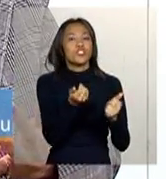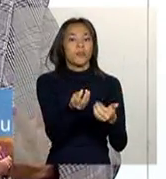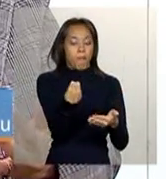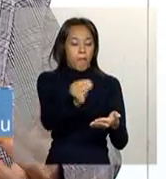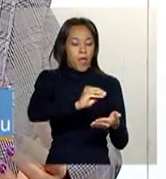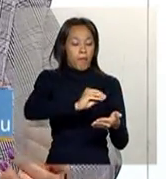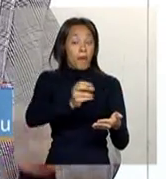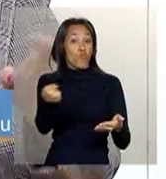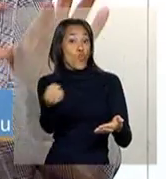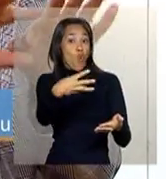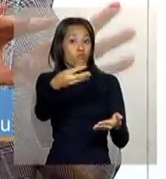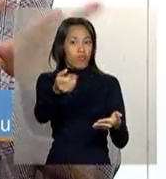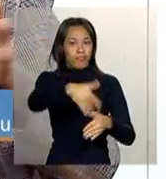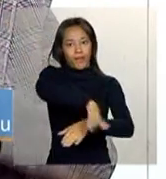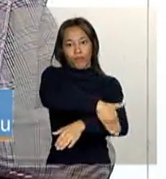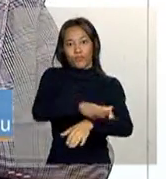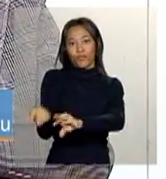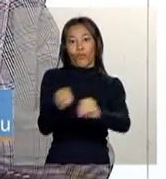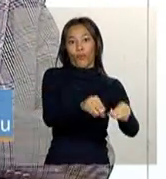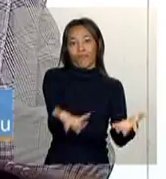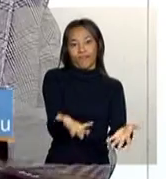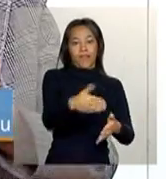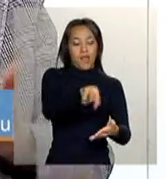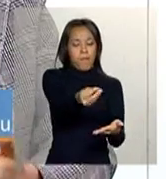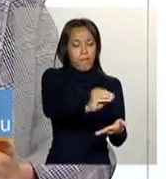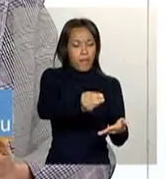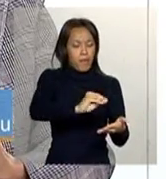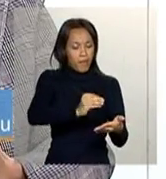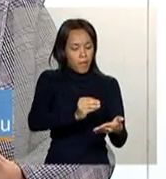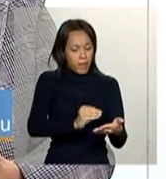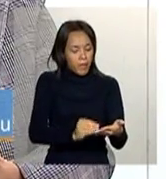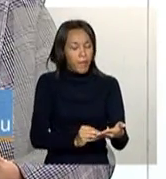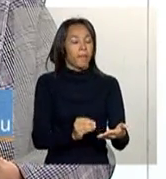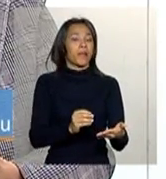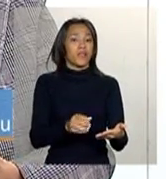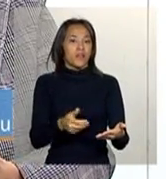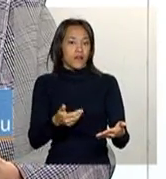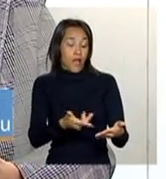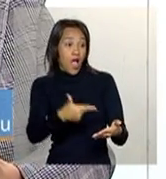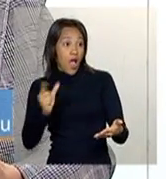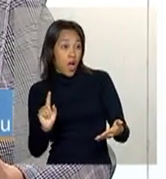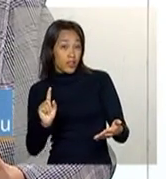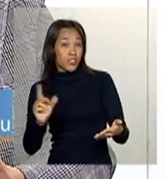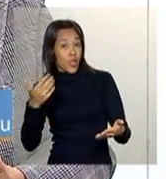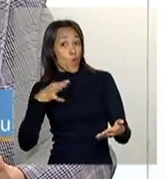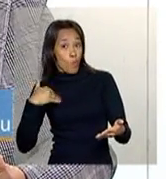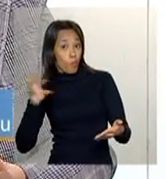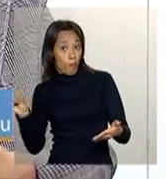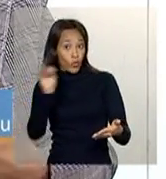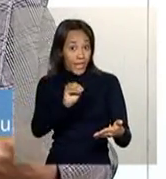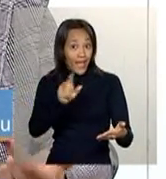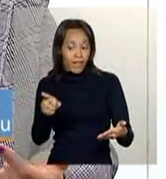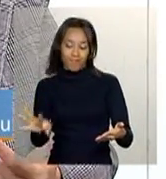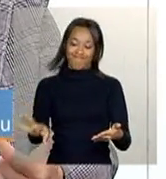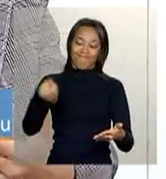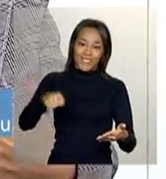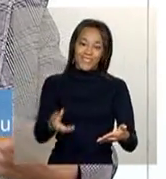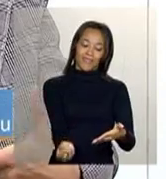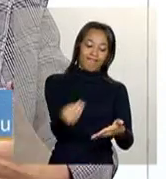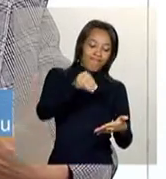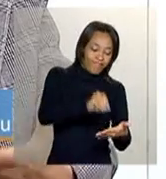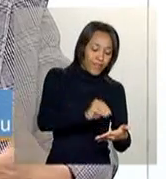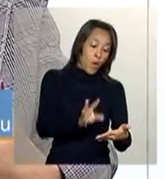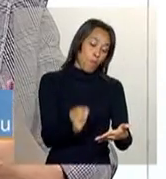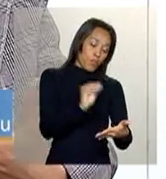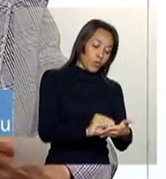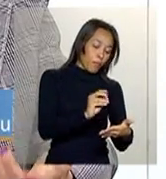permite, tá? Que você puxe o cadastro daquela família e atualize seu local. Ah, tá. Mudei de cidade. Exatamente. Inclusive, isso é fundamental pelo